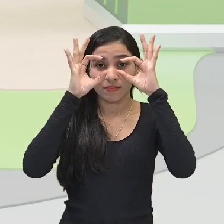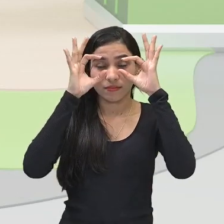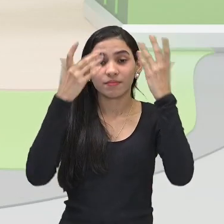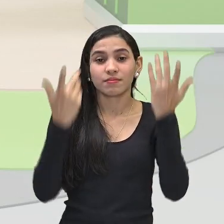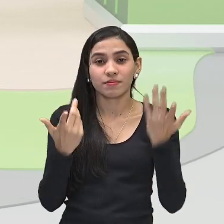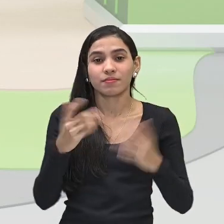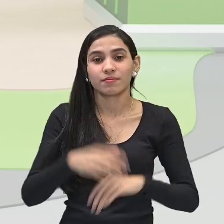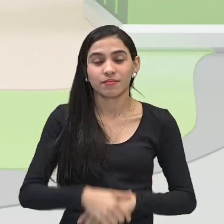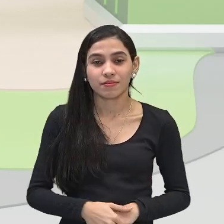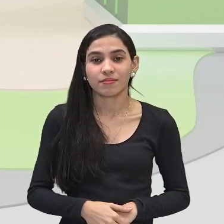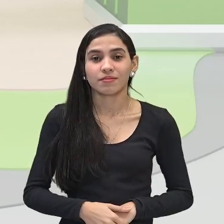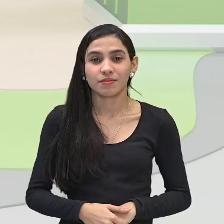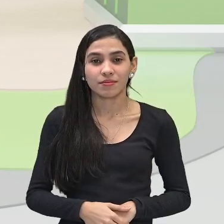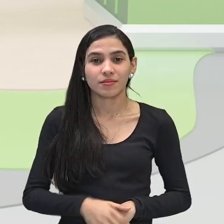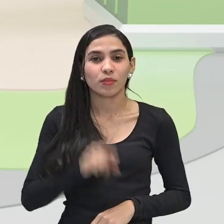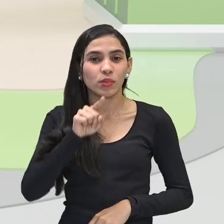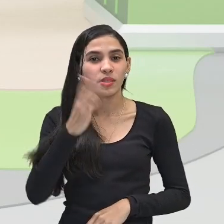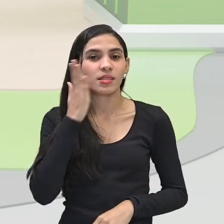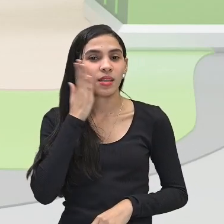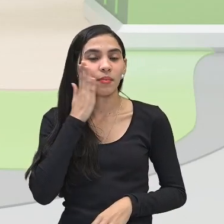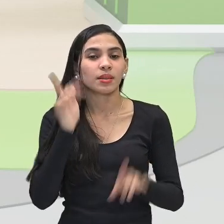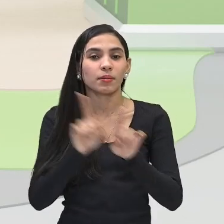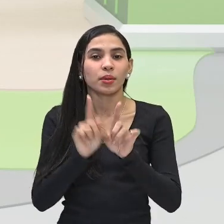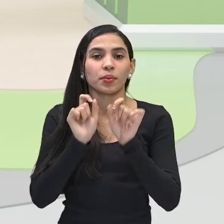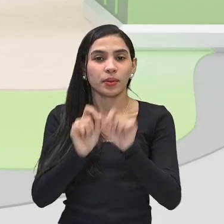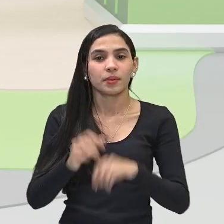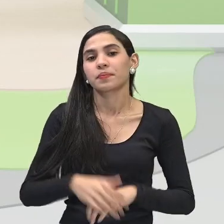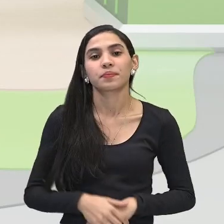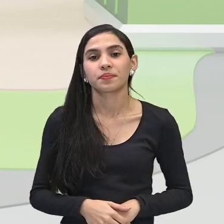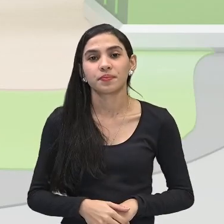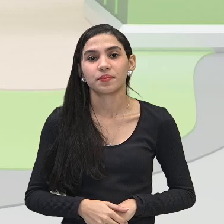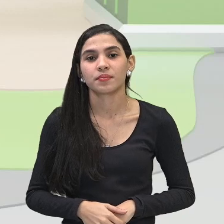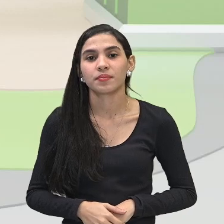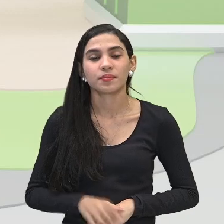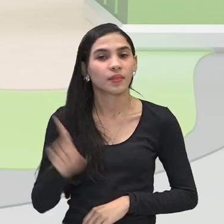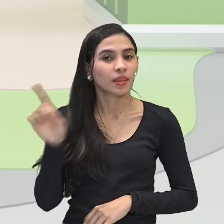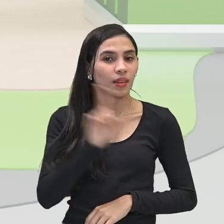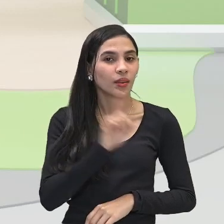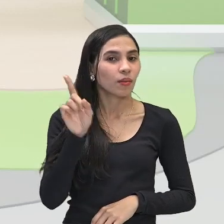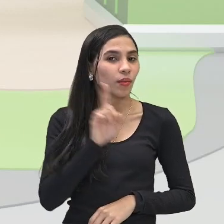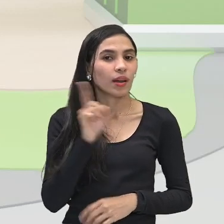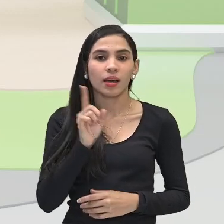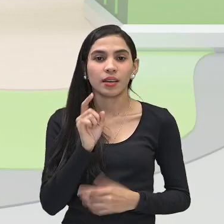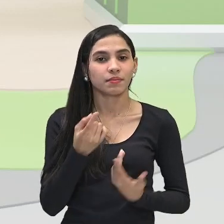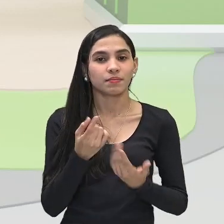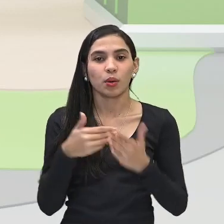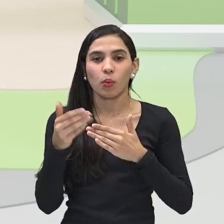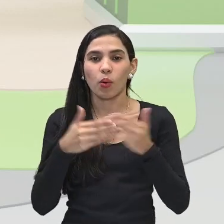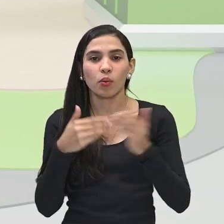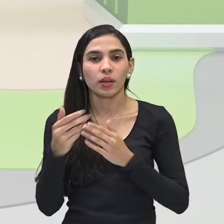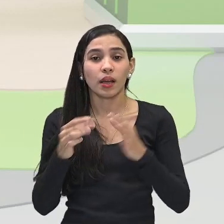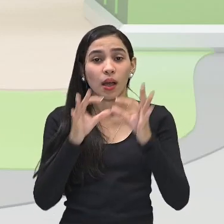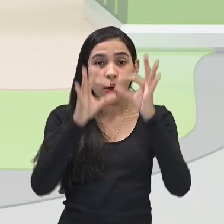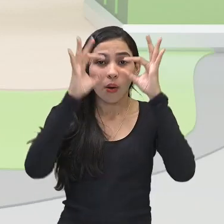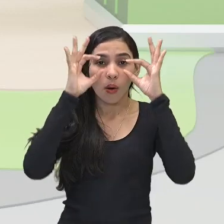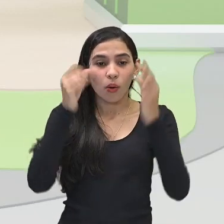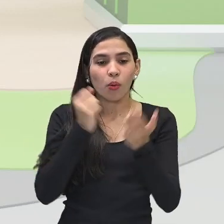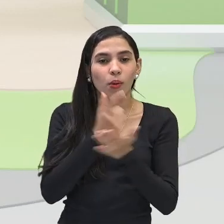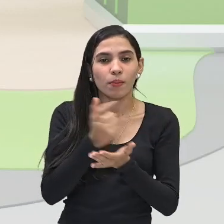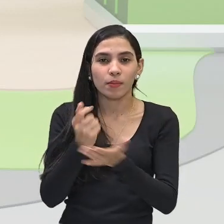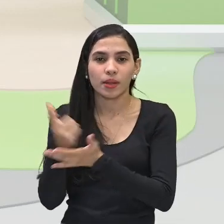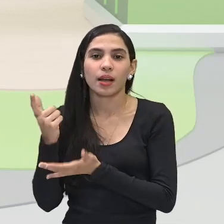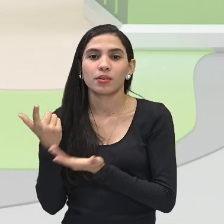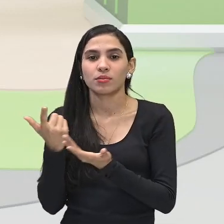sol. E saibam vocês que não é qualquer óculos de sol comprado em qualquer